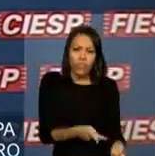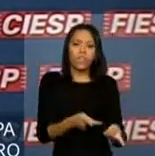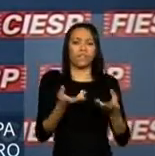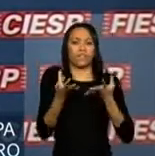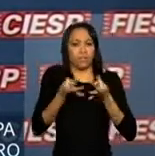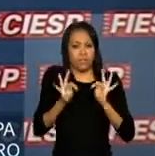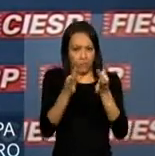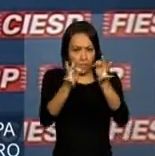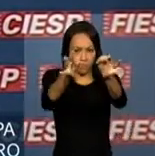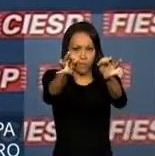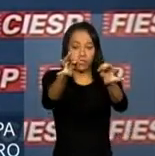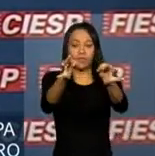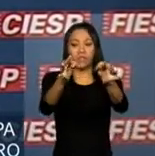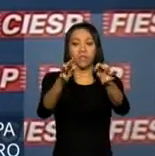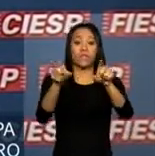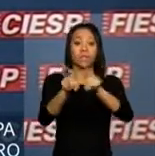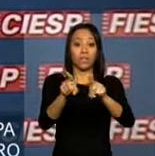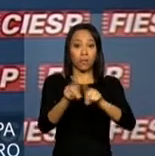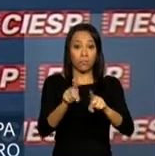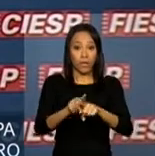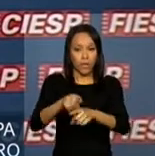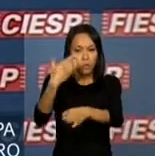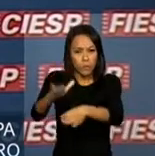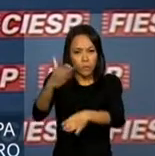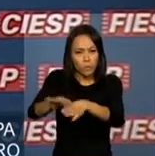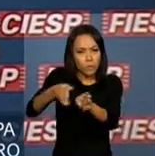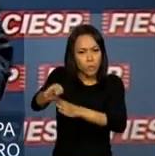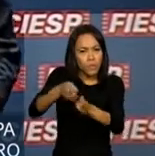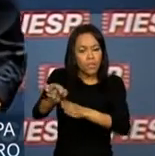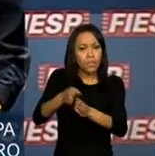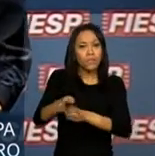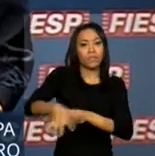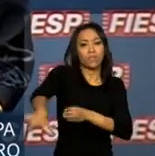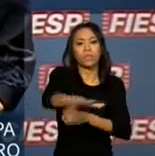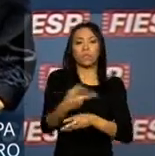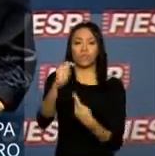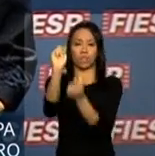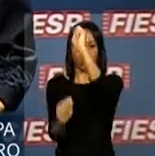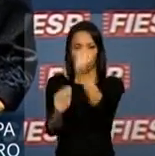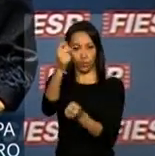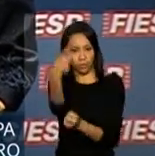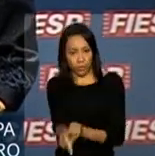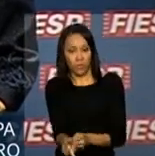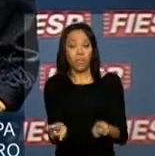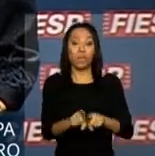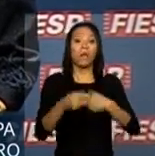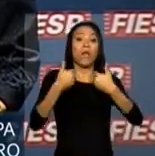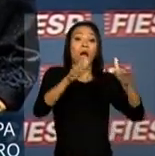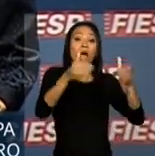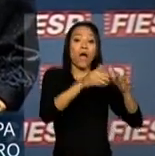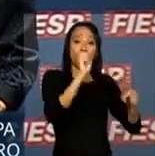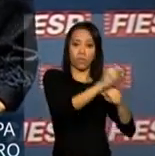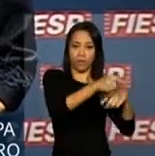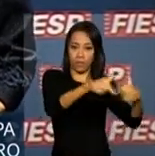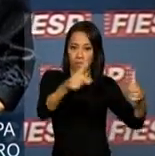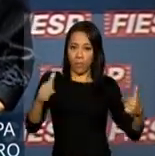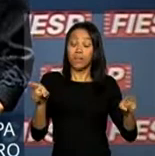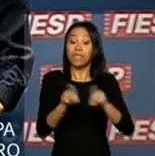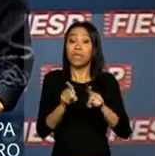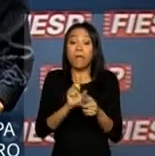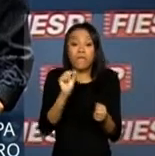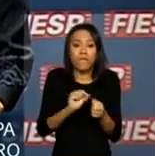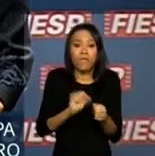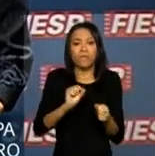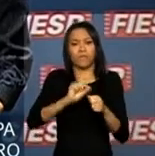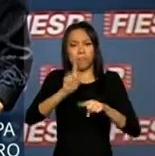capacitação da indústria local, a geração de empregos e a produção de bens tecnológicos